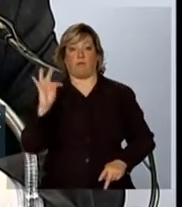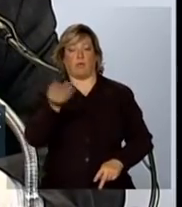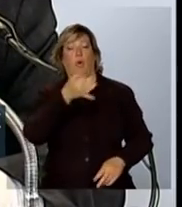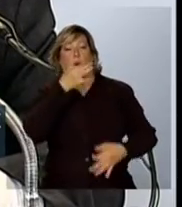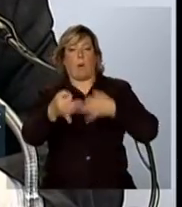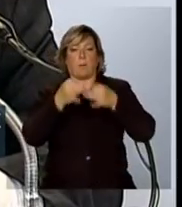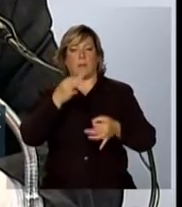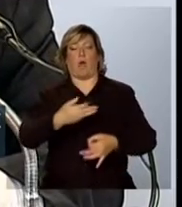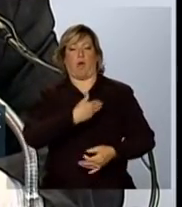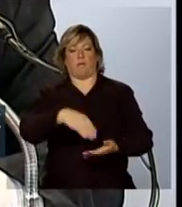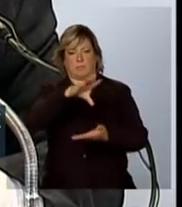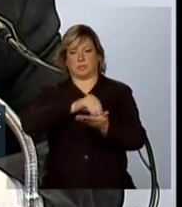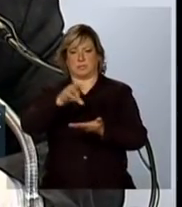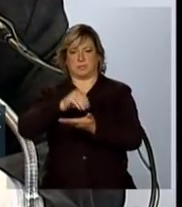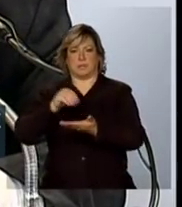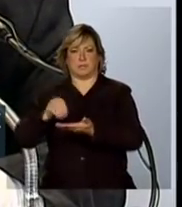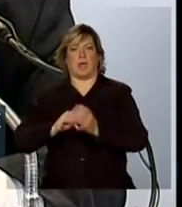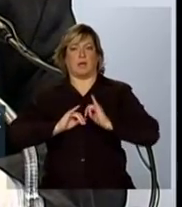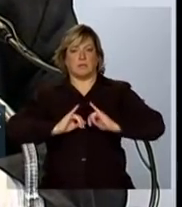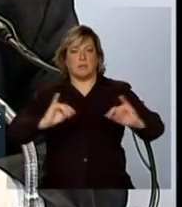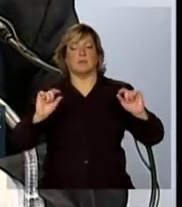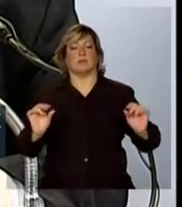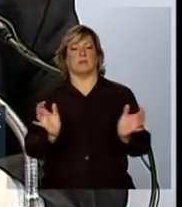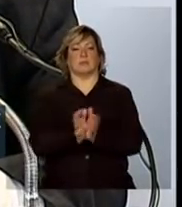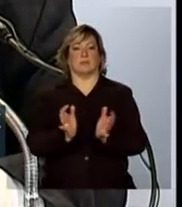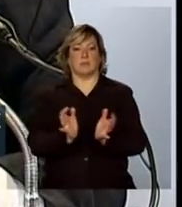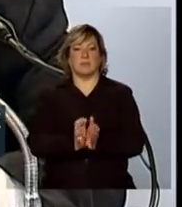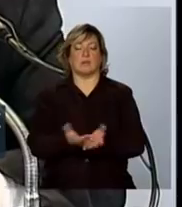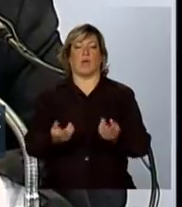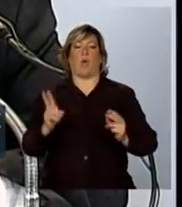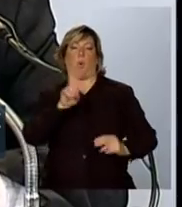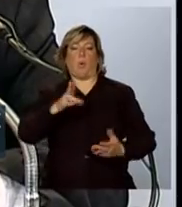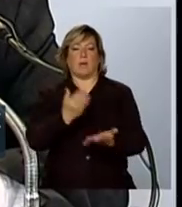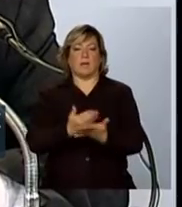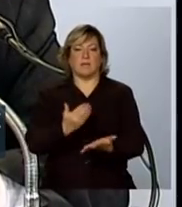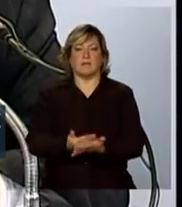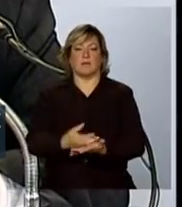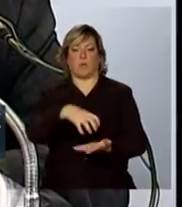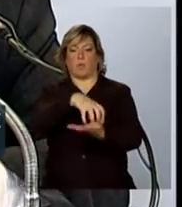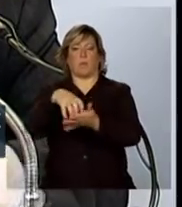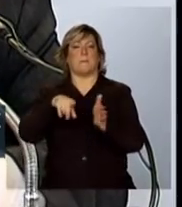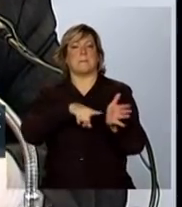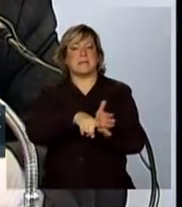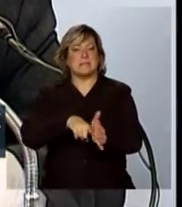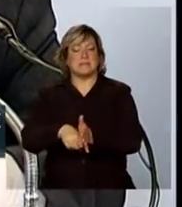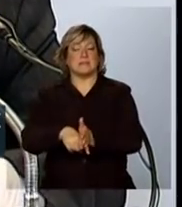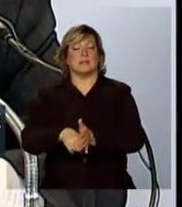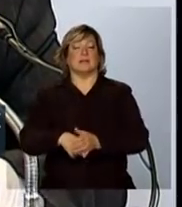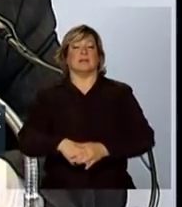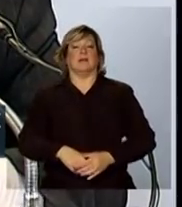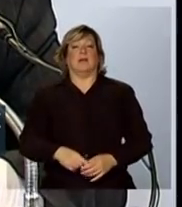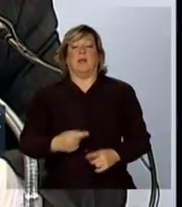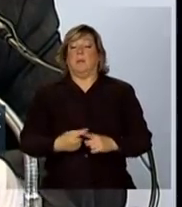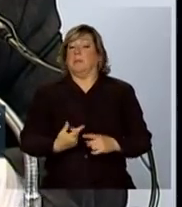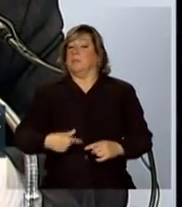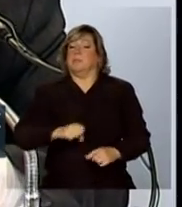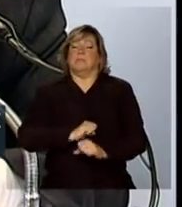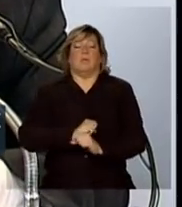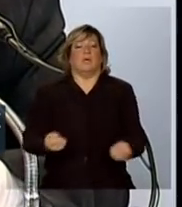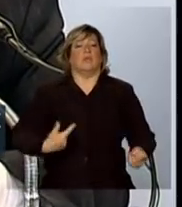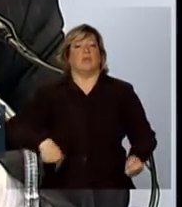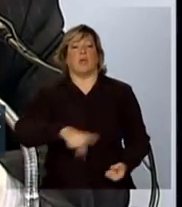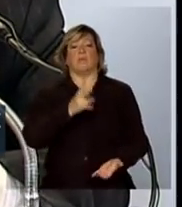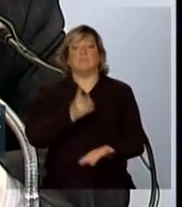técnicos, para a universidade, para os organismos de pesquisa, de que não era mais possível nós ficarmos na